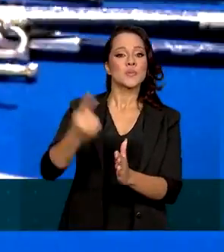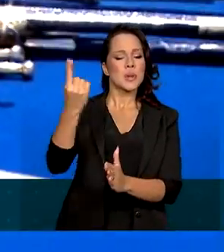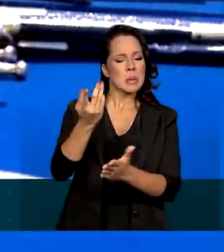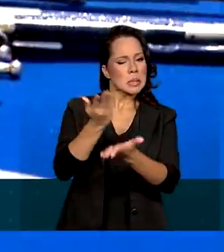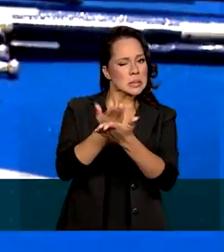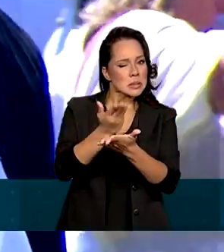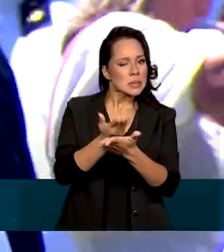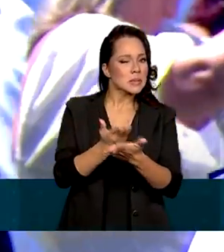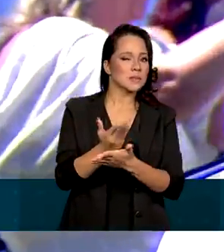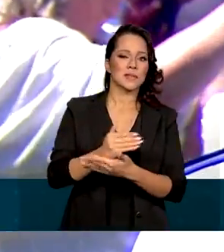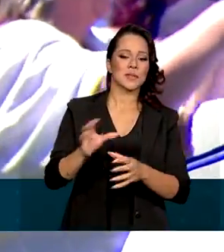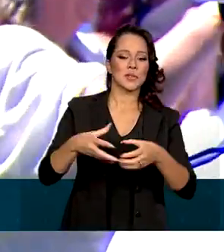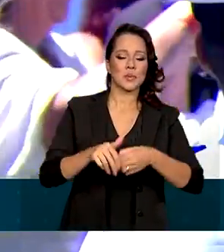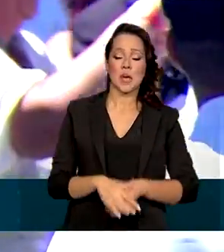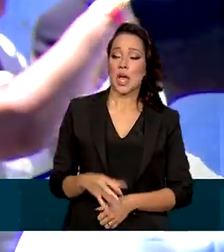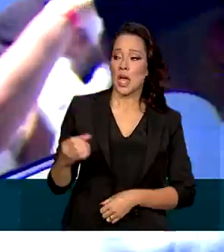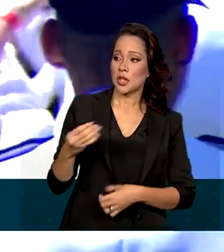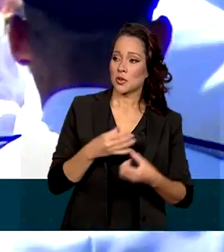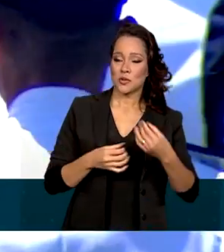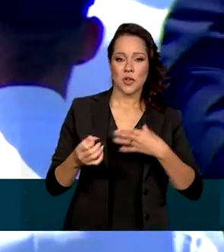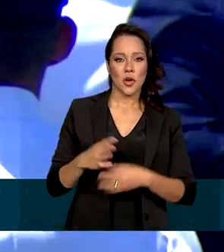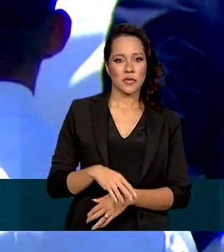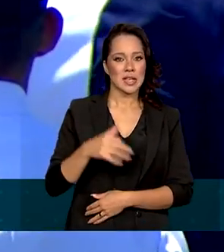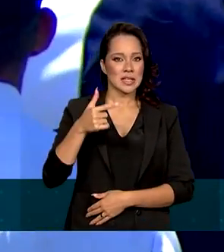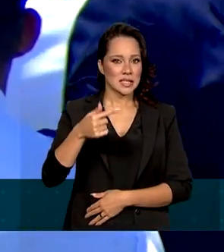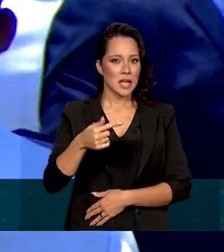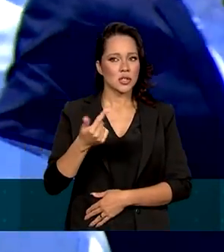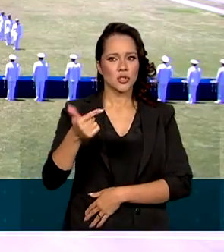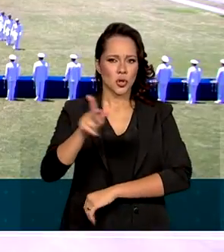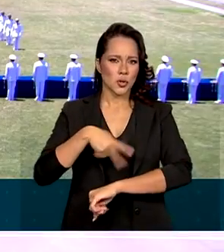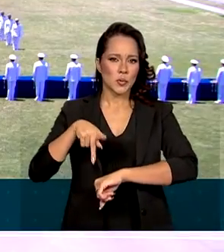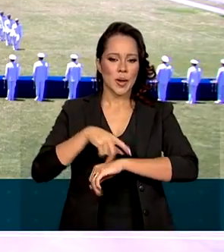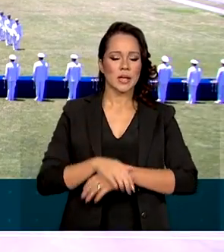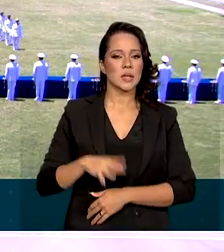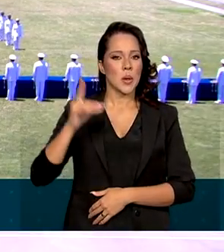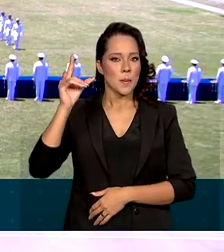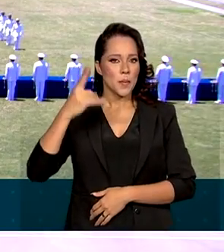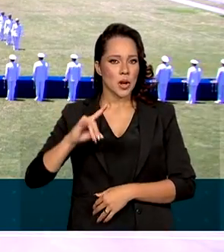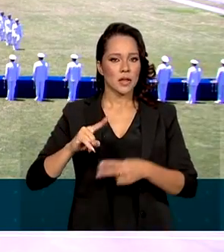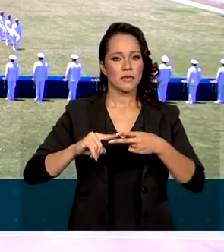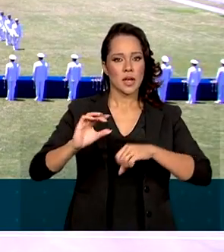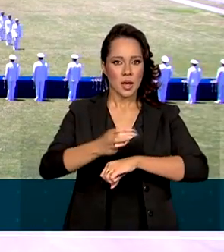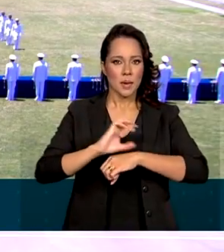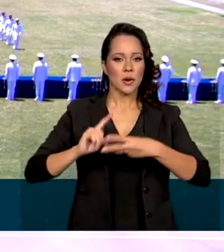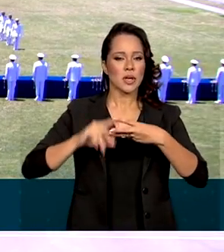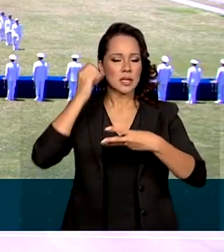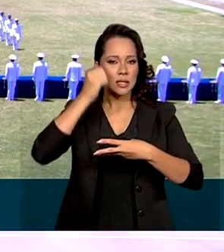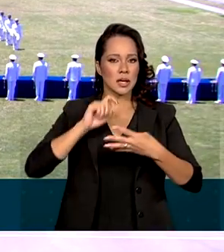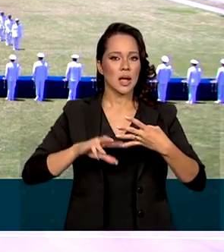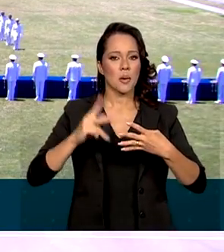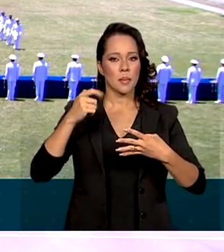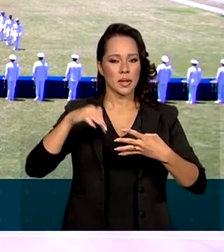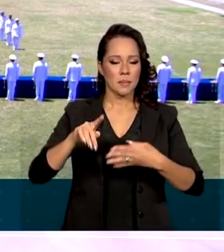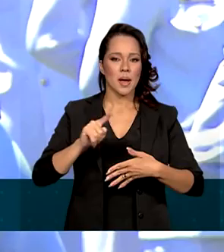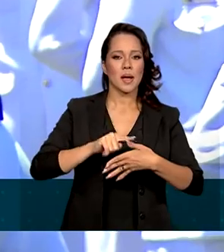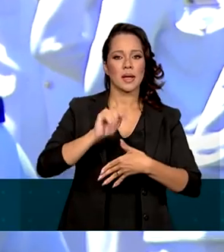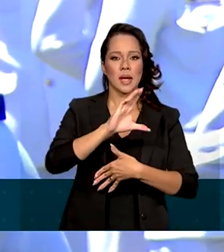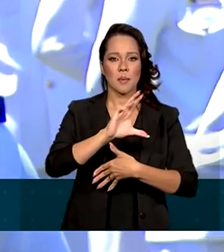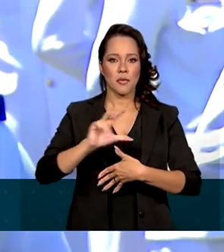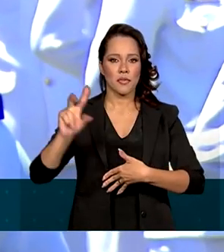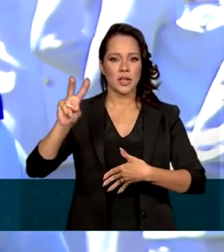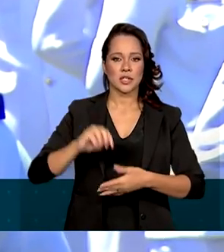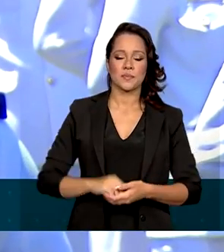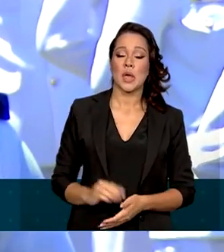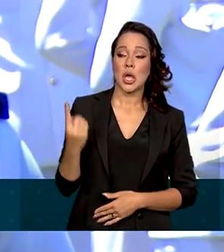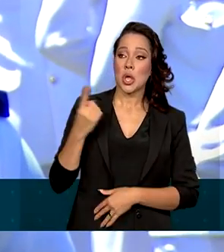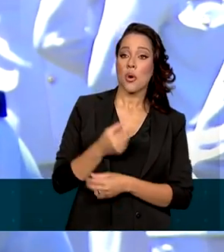colocados. Entre os novos oficiais, sete são estrangeiros, da Bolívia, Camarões, Senegal, Panamá e Cabo Verde e